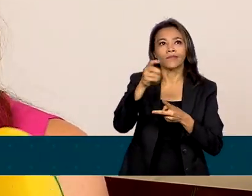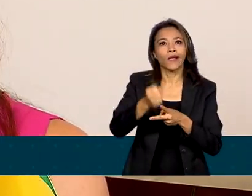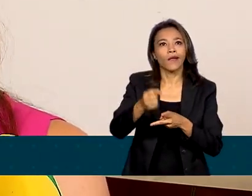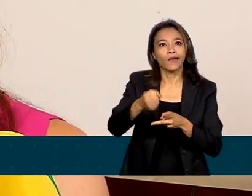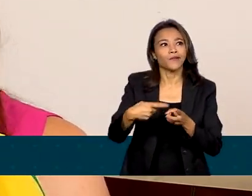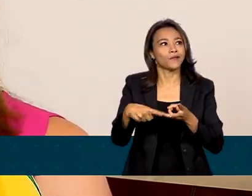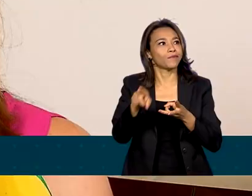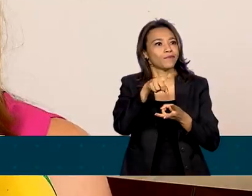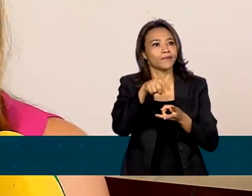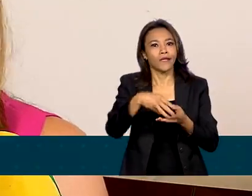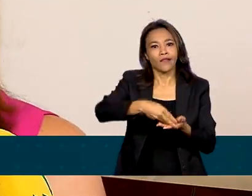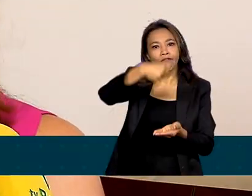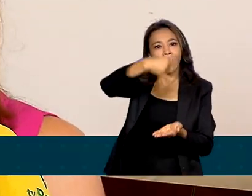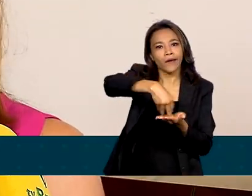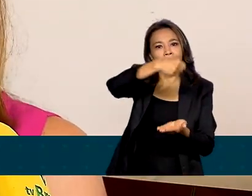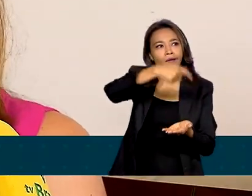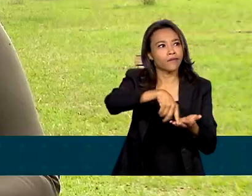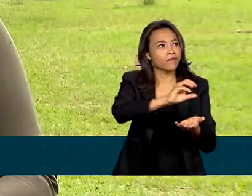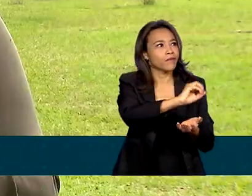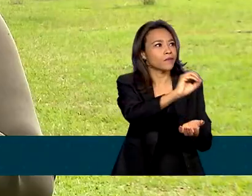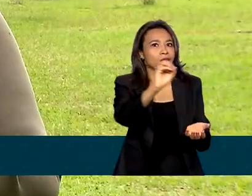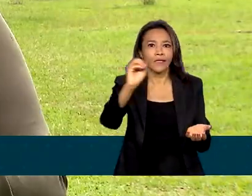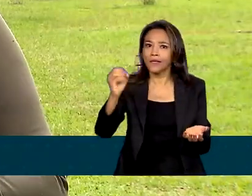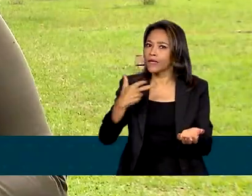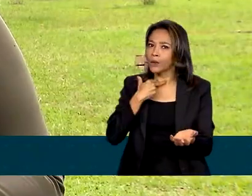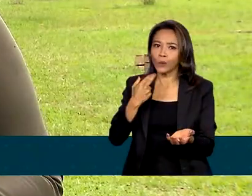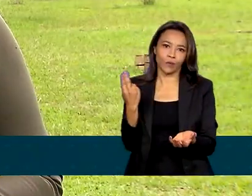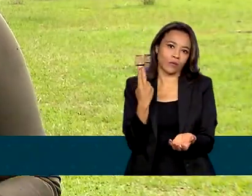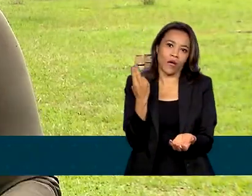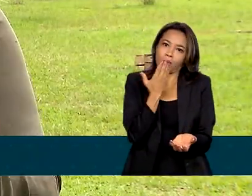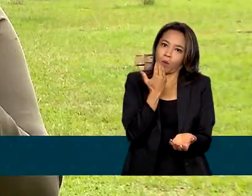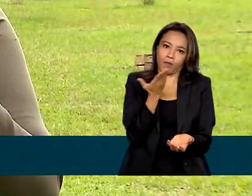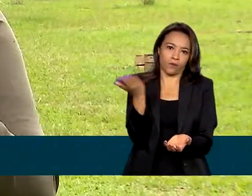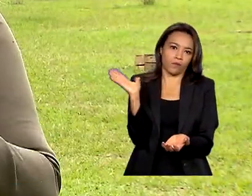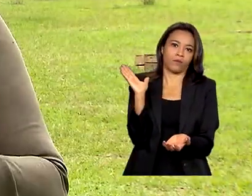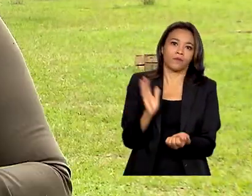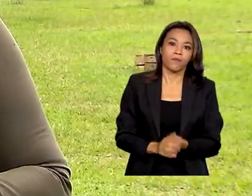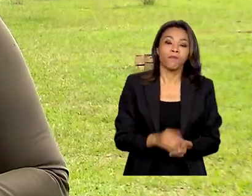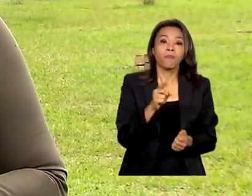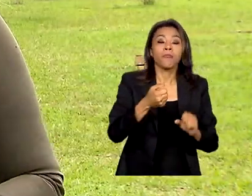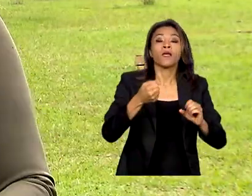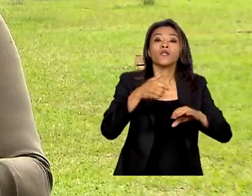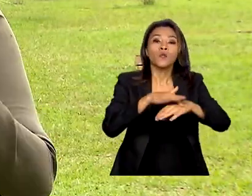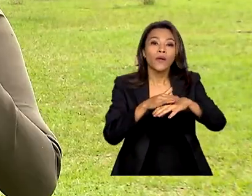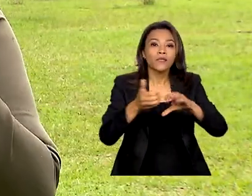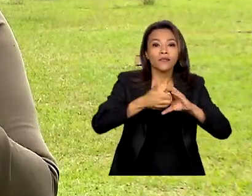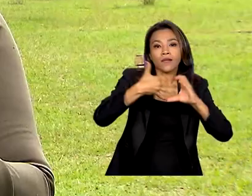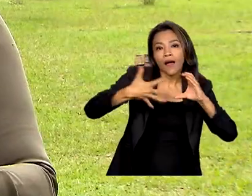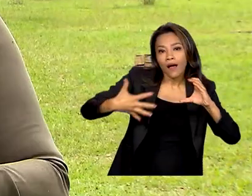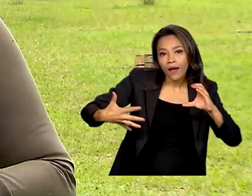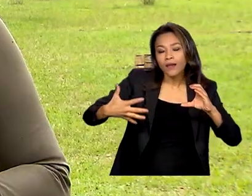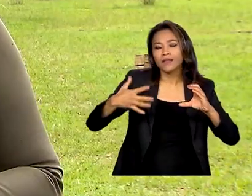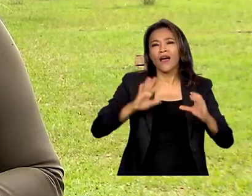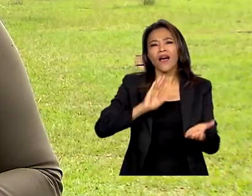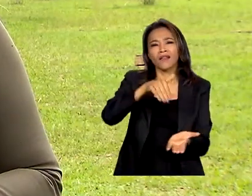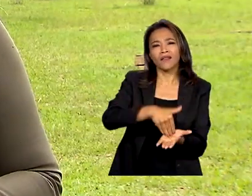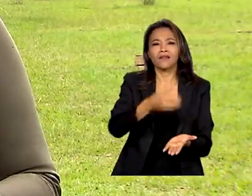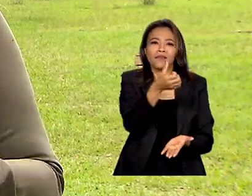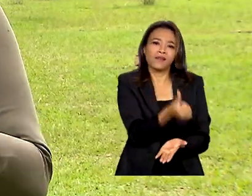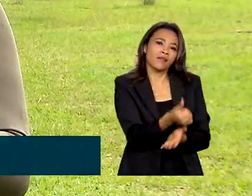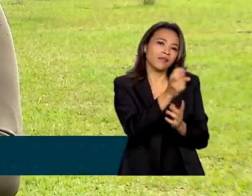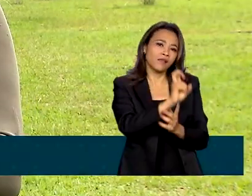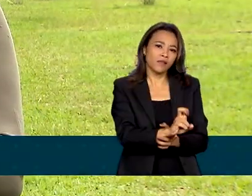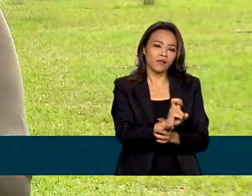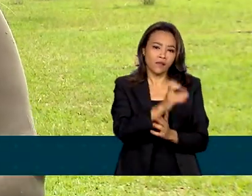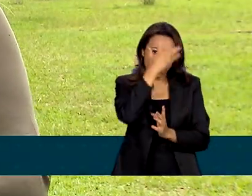tudo tem farinha e nada disso ela pode. As doenças raras são aquelas que afetam até 65 pessoas